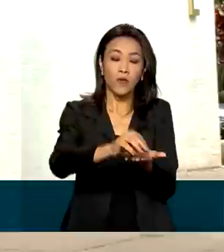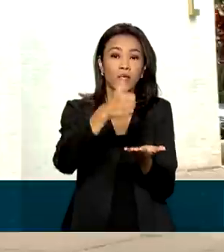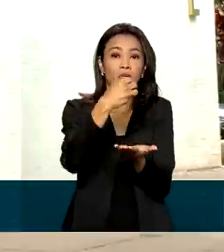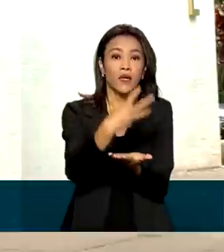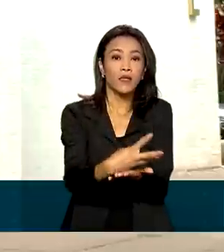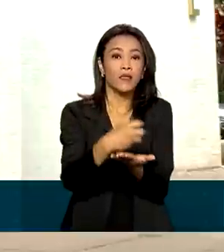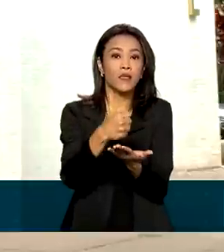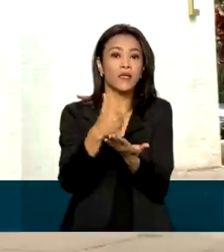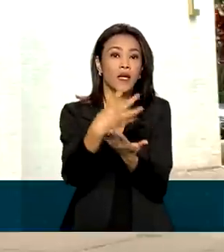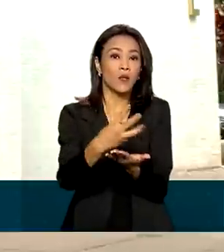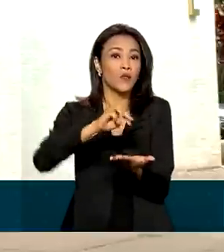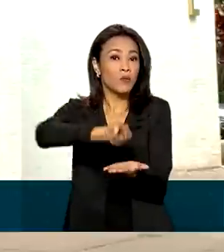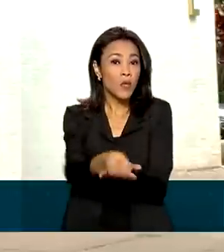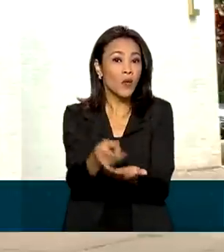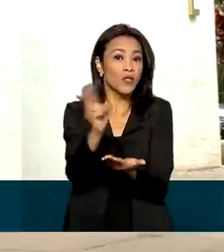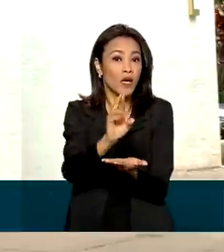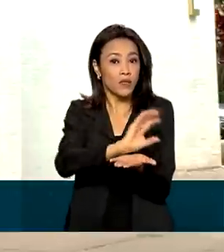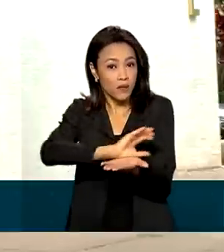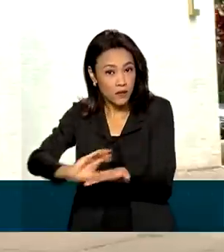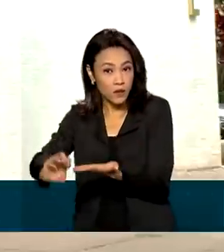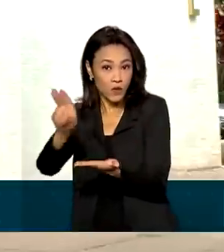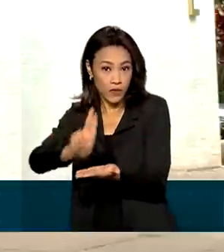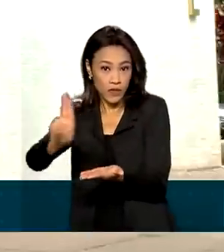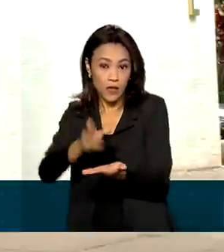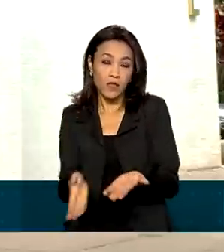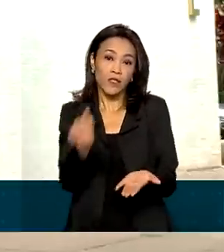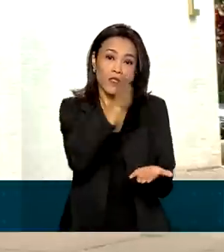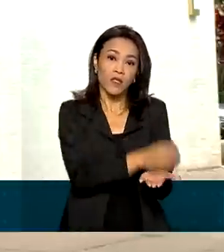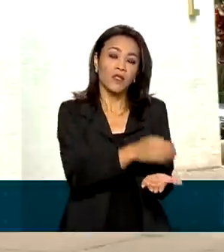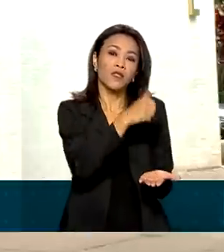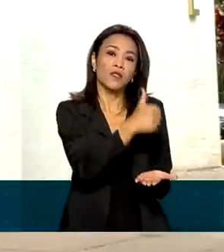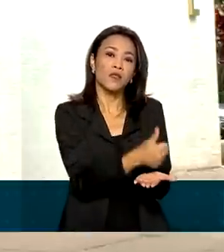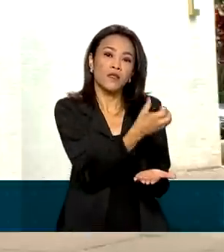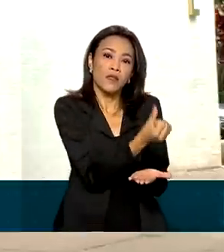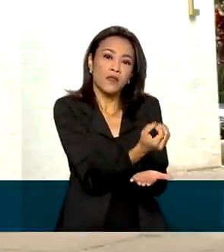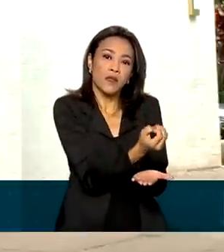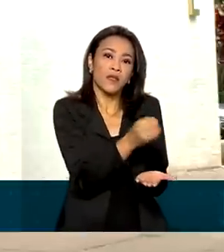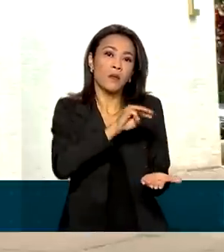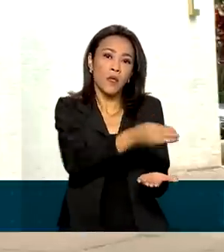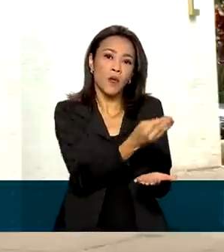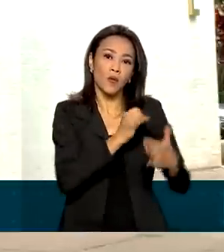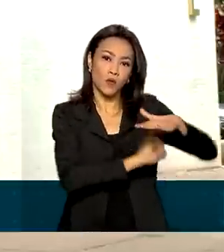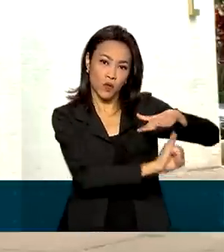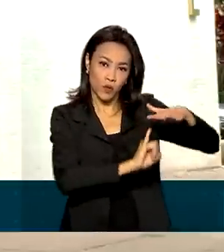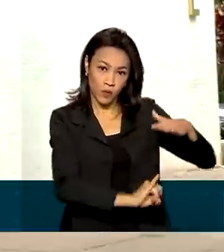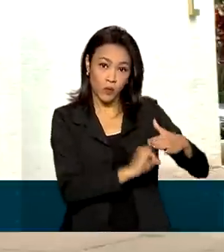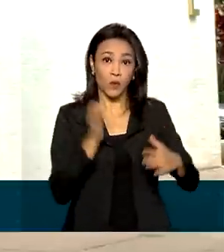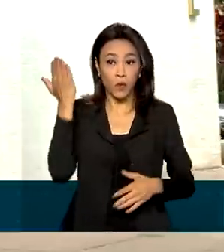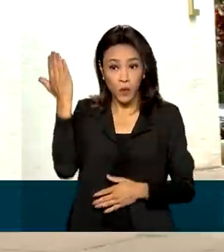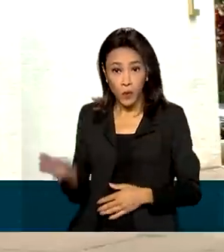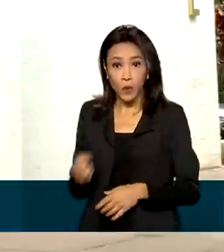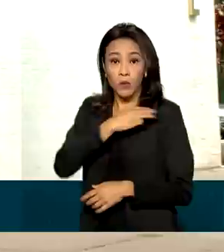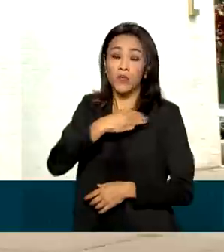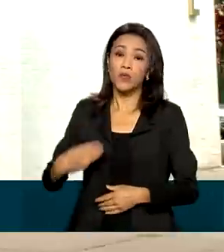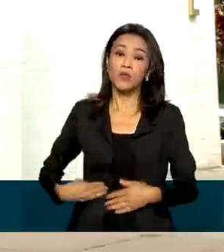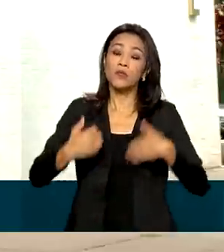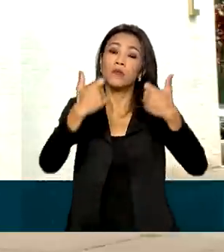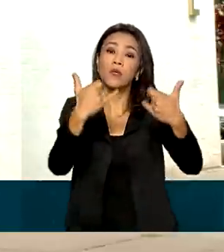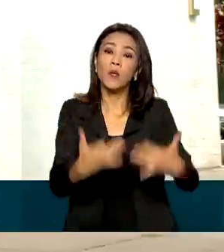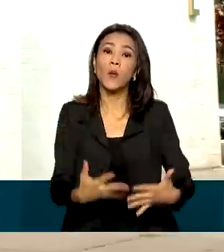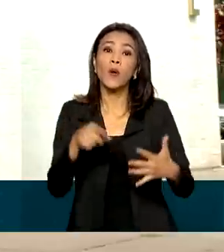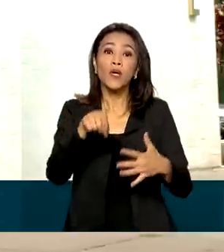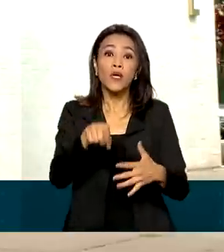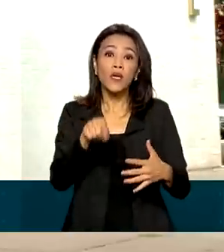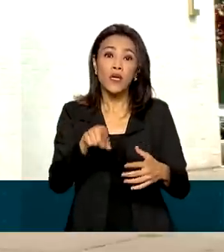de reais nas universidades e 160 milhões nos institutos federais. Vitor Godoy afirmou ainda que o contingenciamento